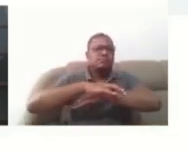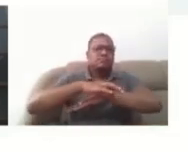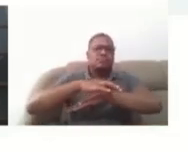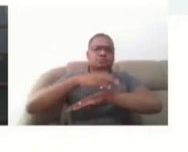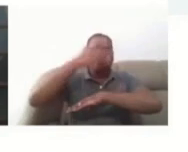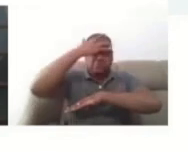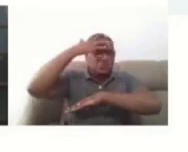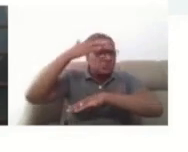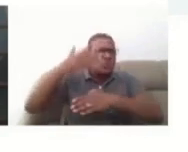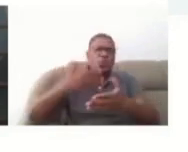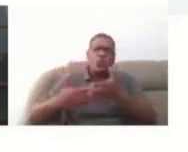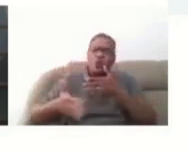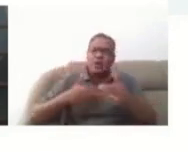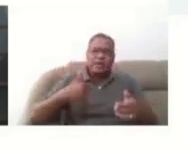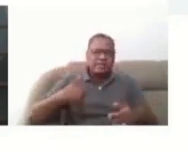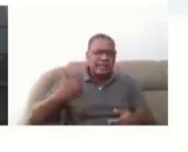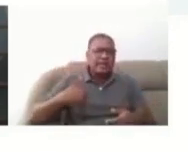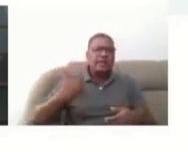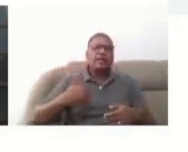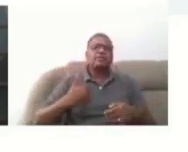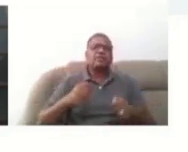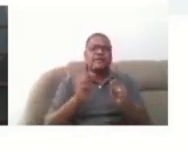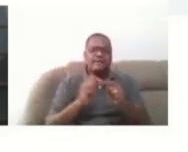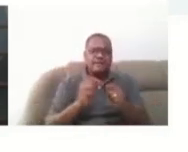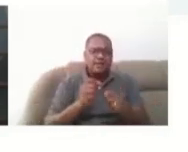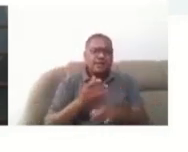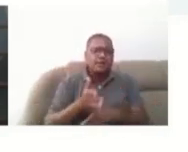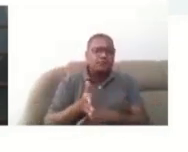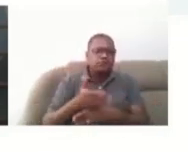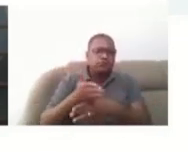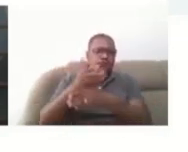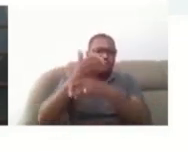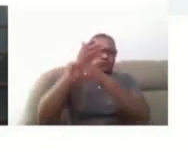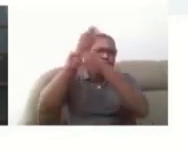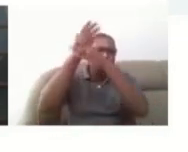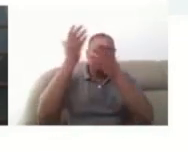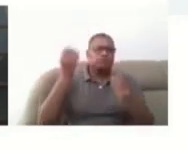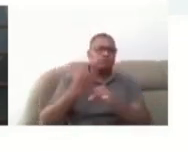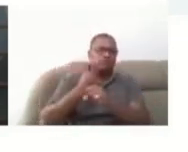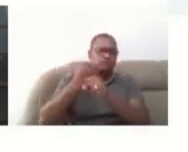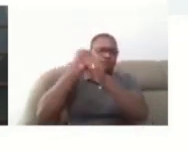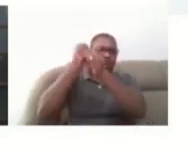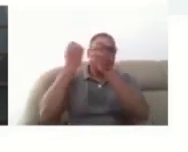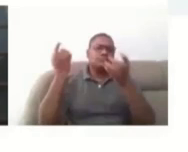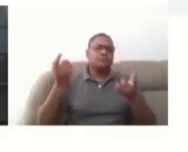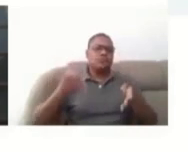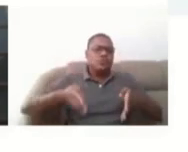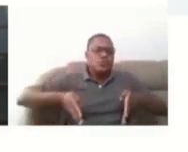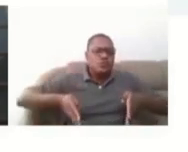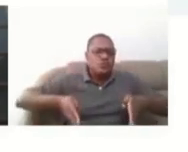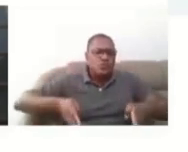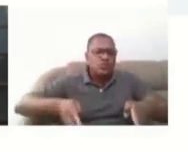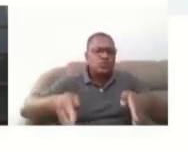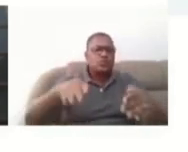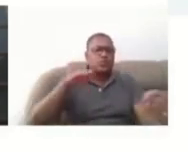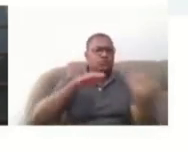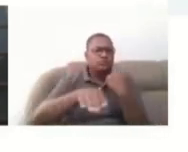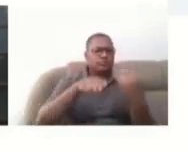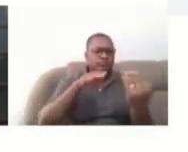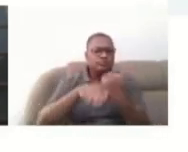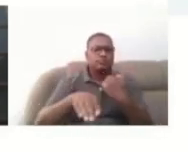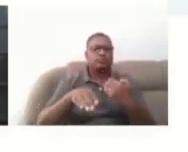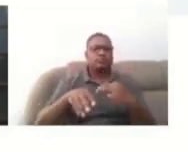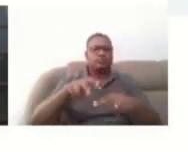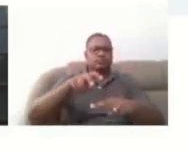objetiva a realização de projetos de construção de edificações, vias públicas, mobiliários urbanos,